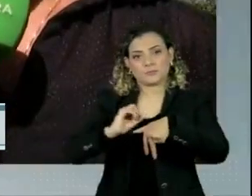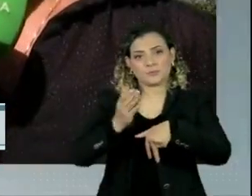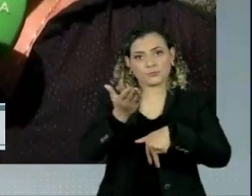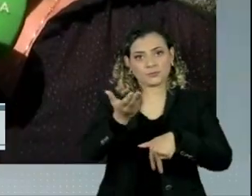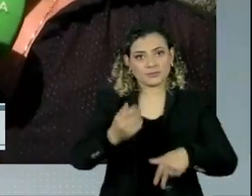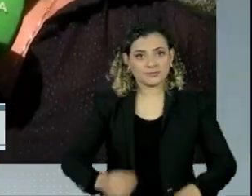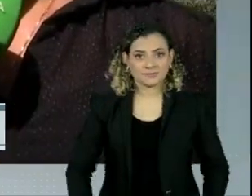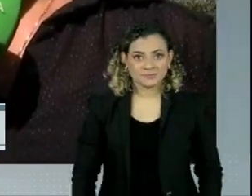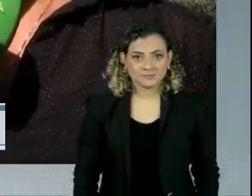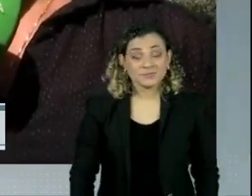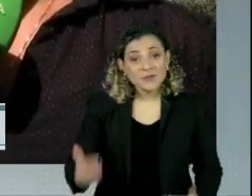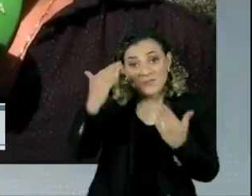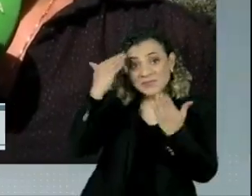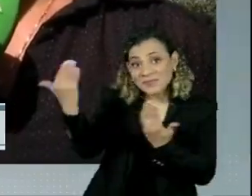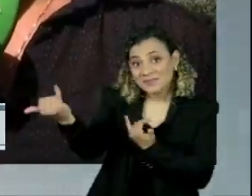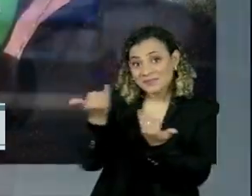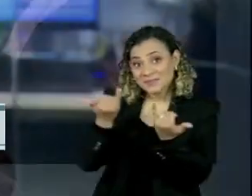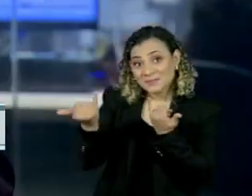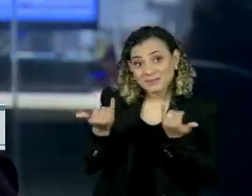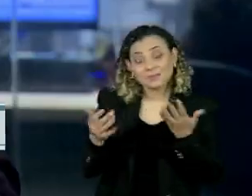Aldo. Obrigado pelas informações bem completas, Adriana.